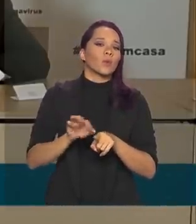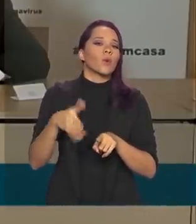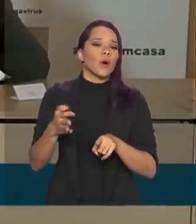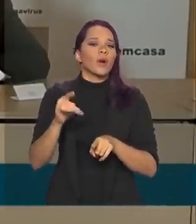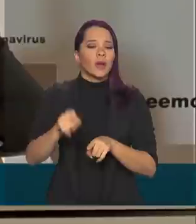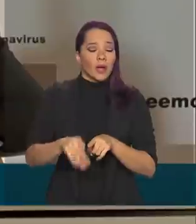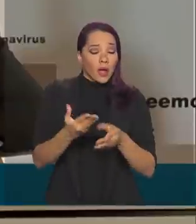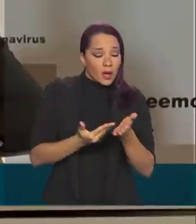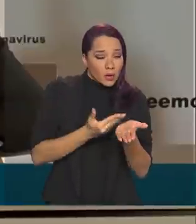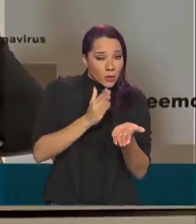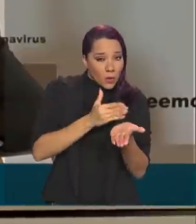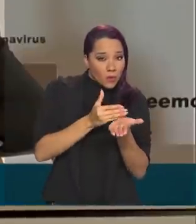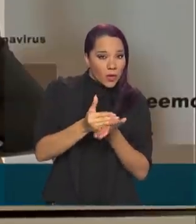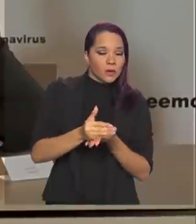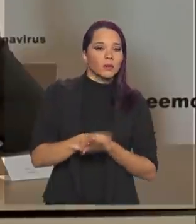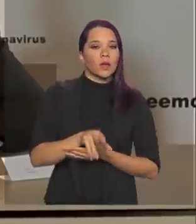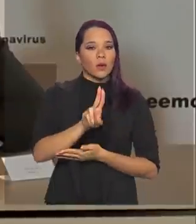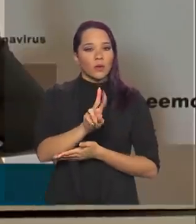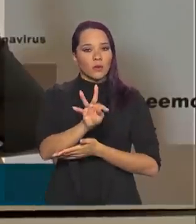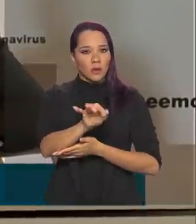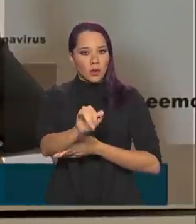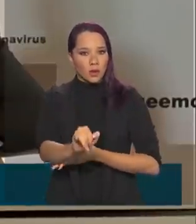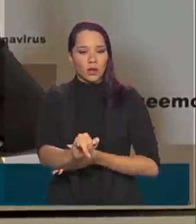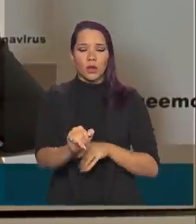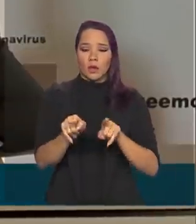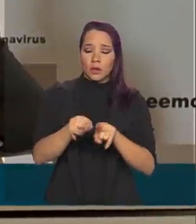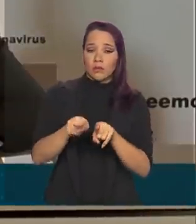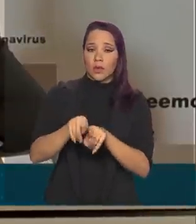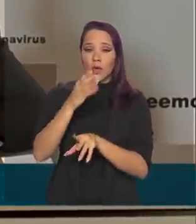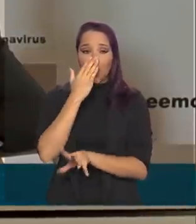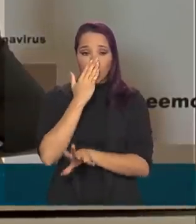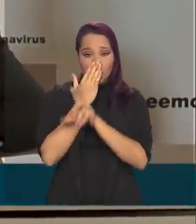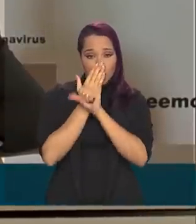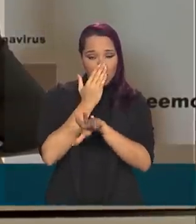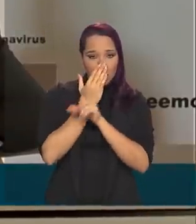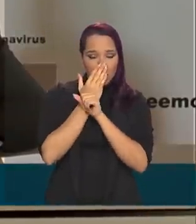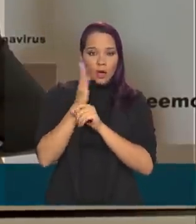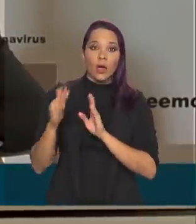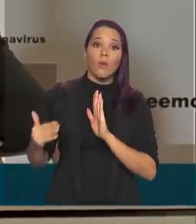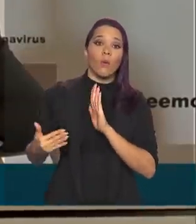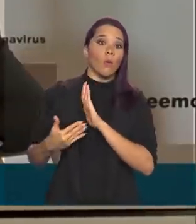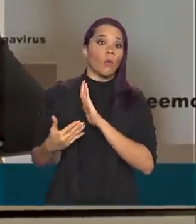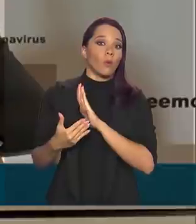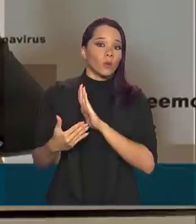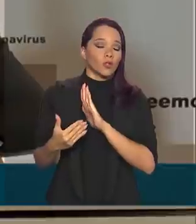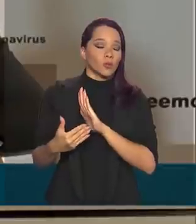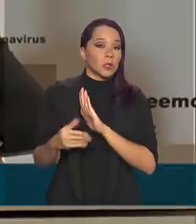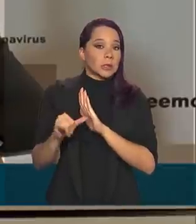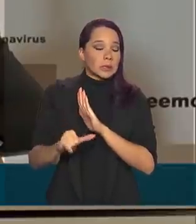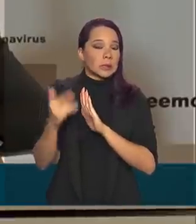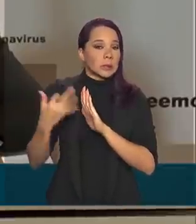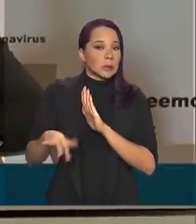precoce. A UTI e o respirador é o último caso.